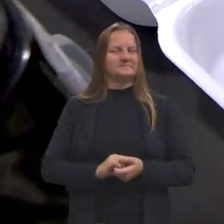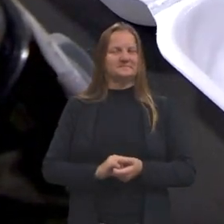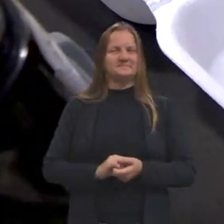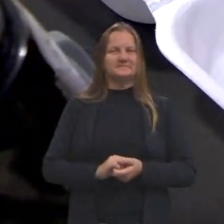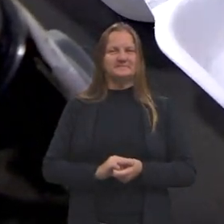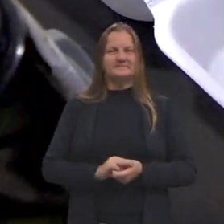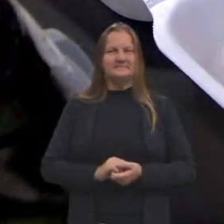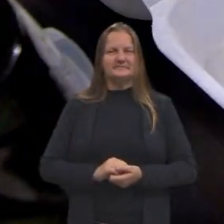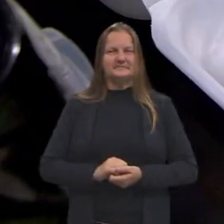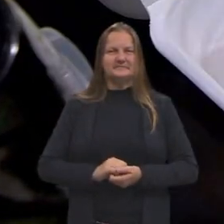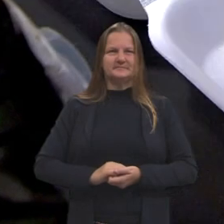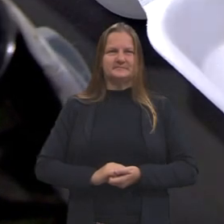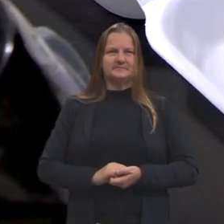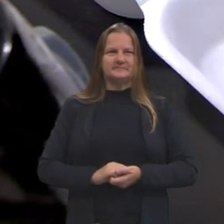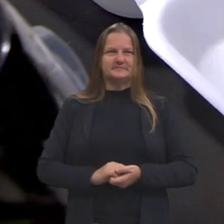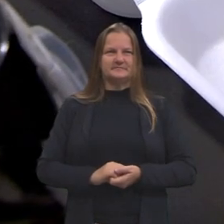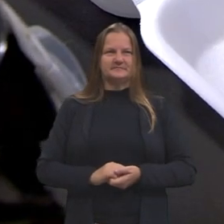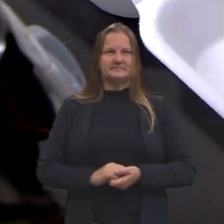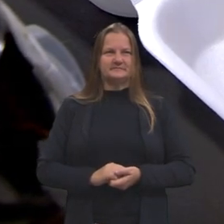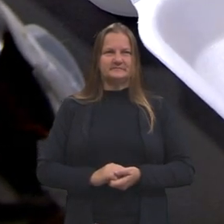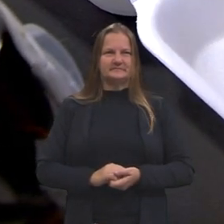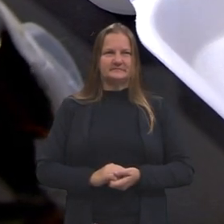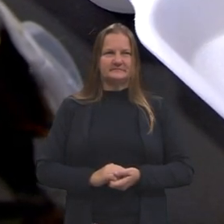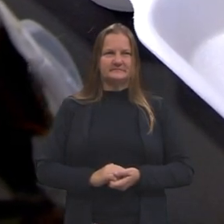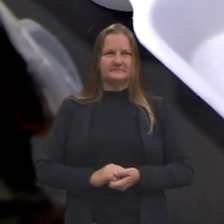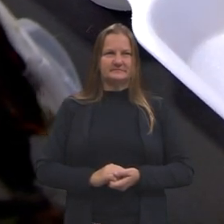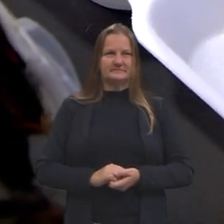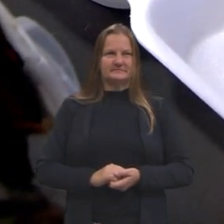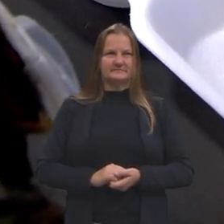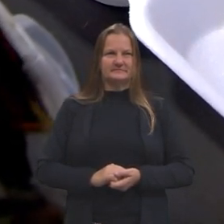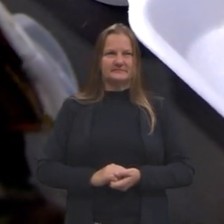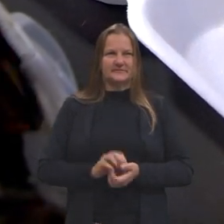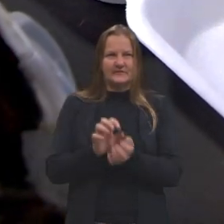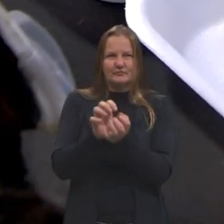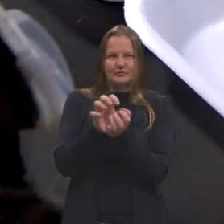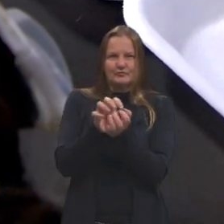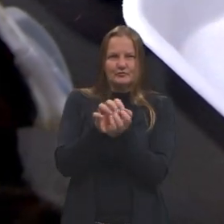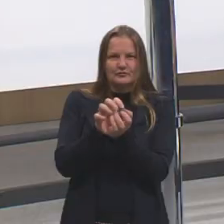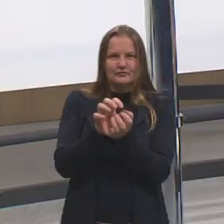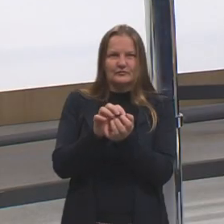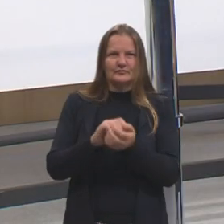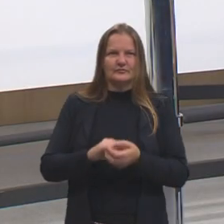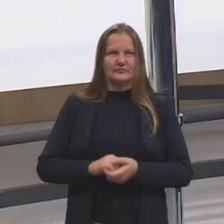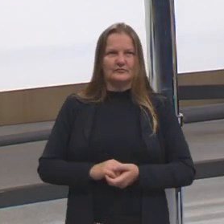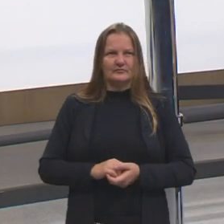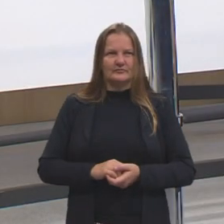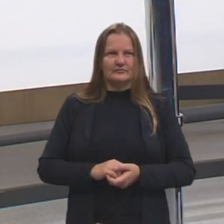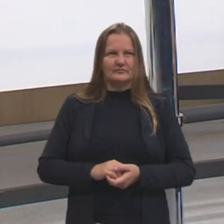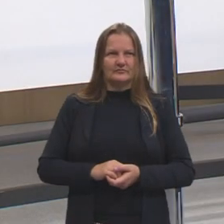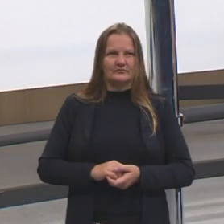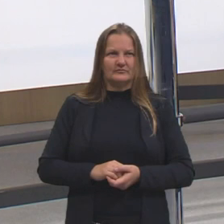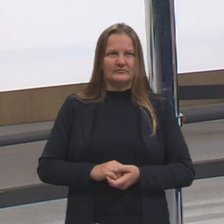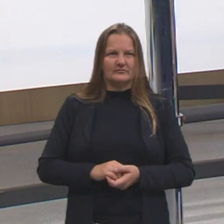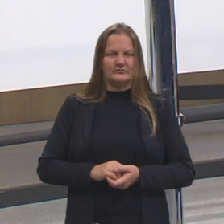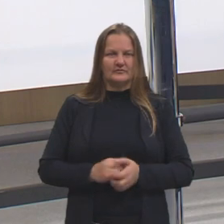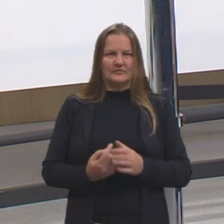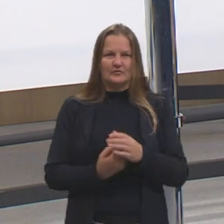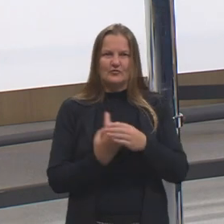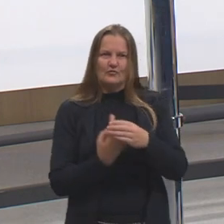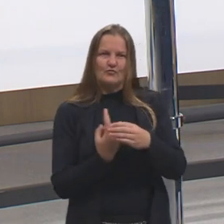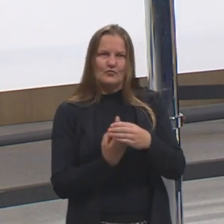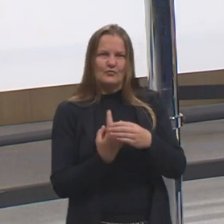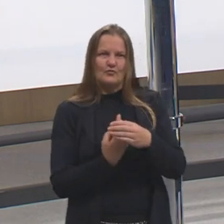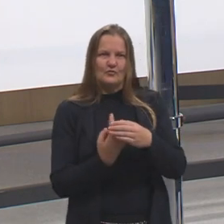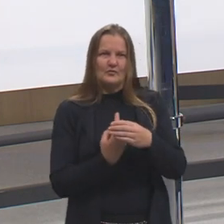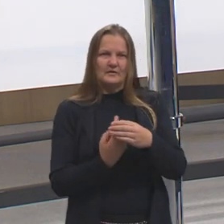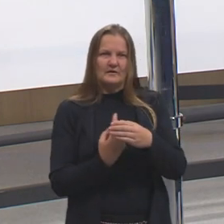Tá? Vai chegar o bolo. Deixa eu pegar as partes mais mastigadas. Pelo nosso, as lâminas do glicodificador.